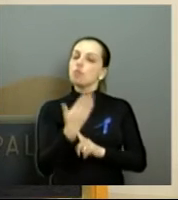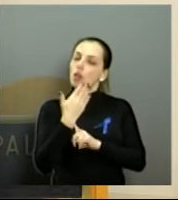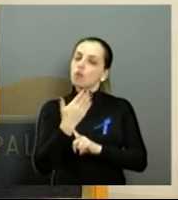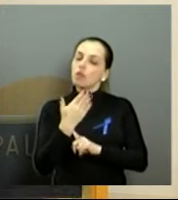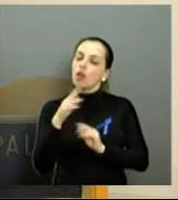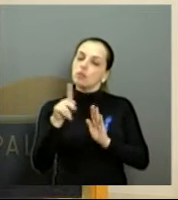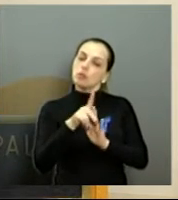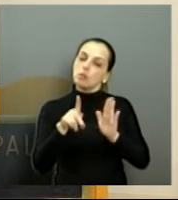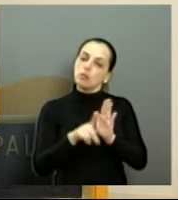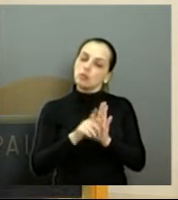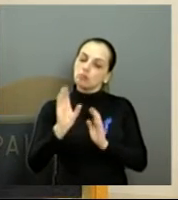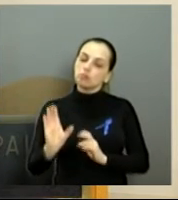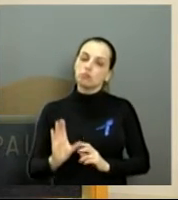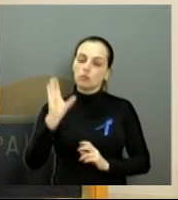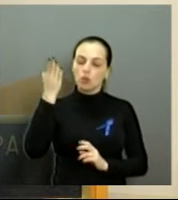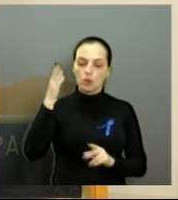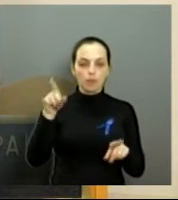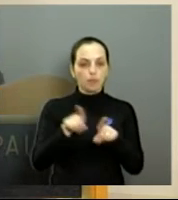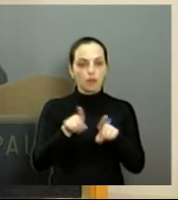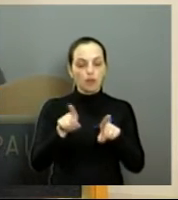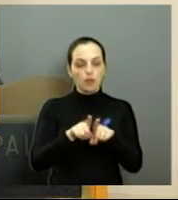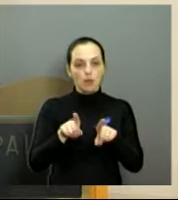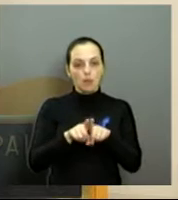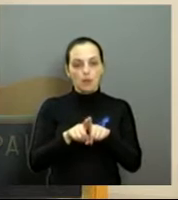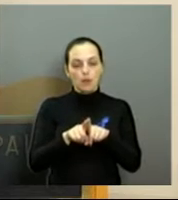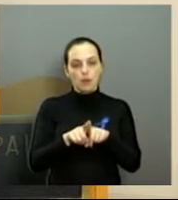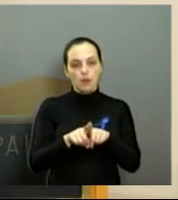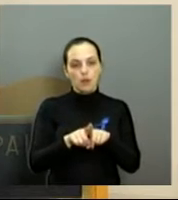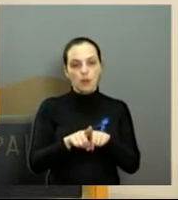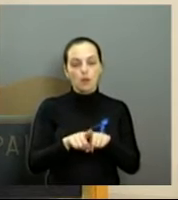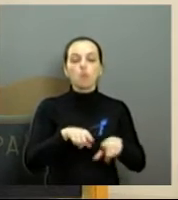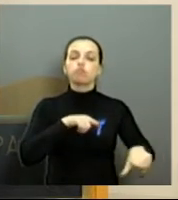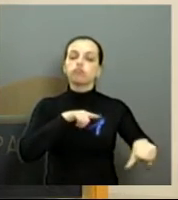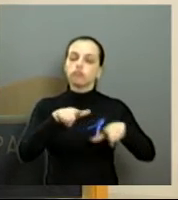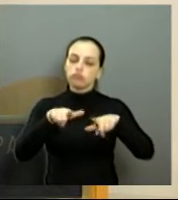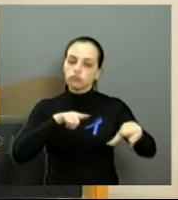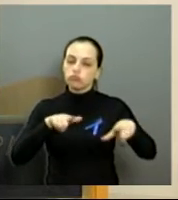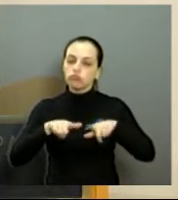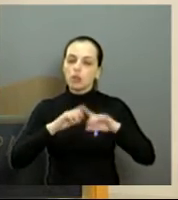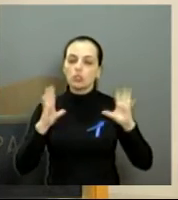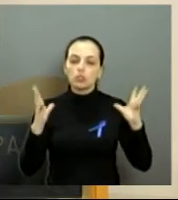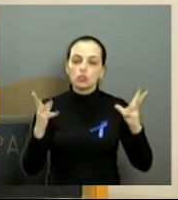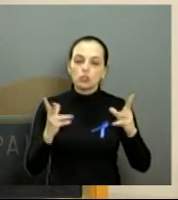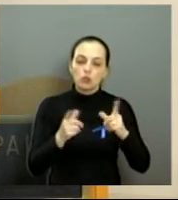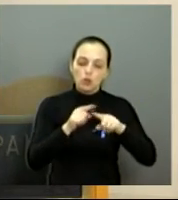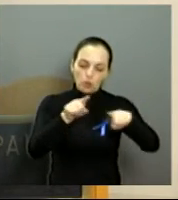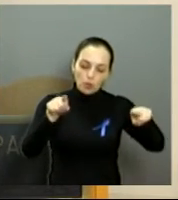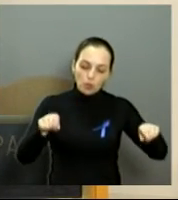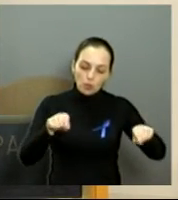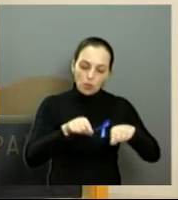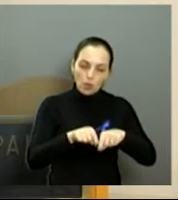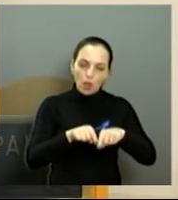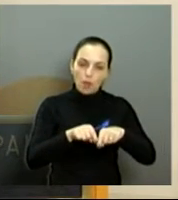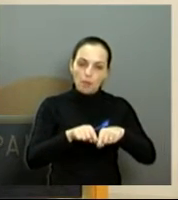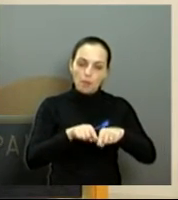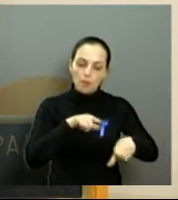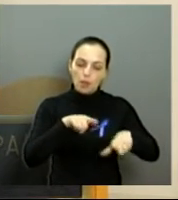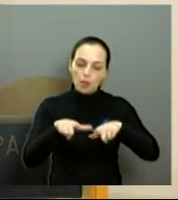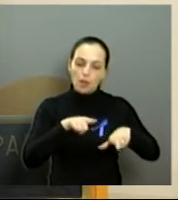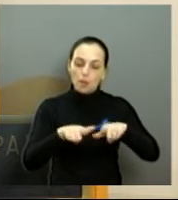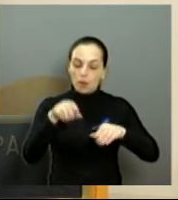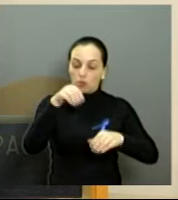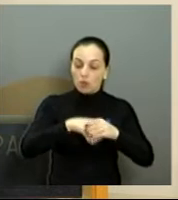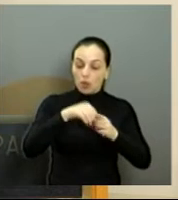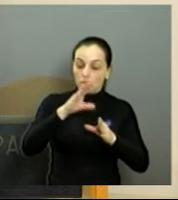Gisele e Anderson. E também, com muito trabalho de todos do meu gabinete, conseguimos realizar mais uma